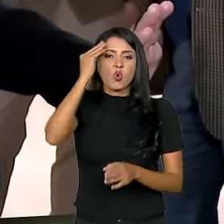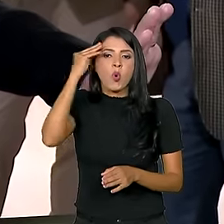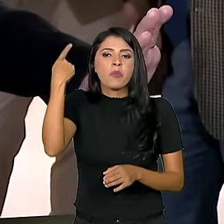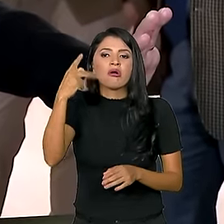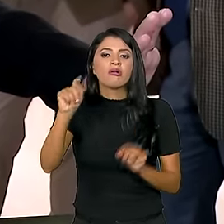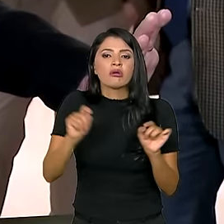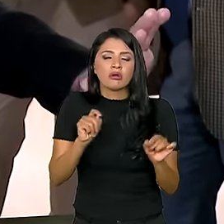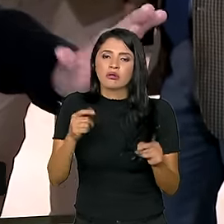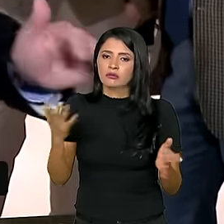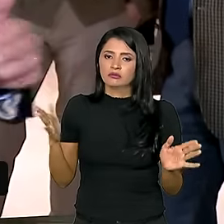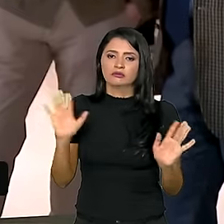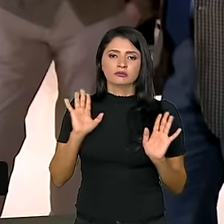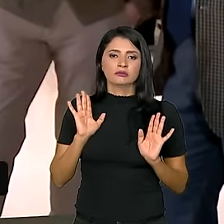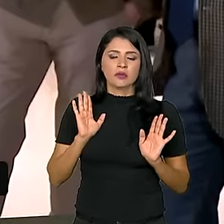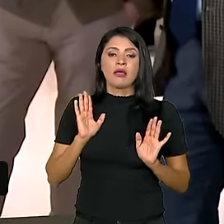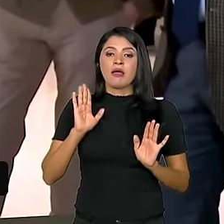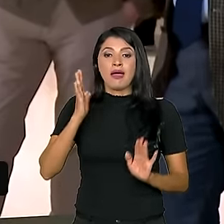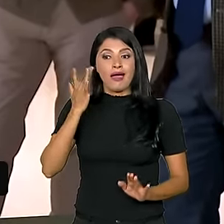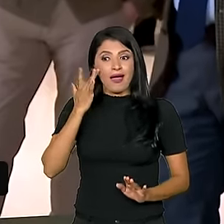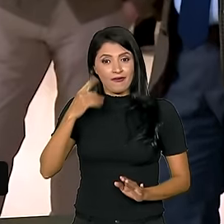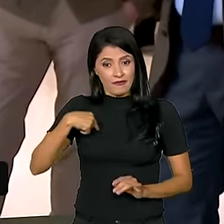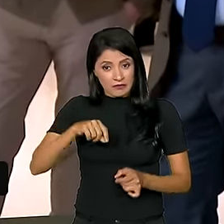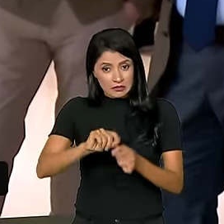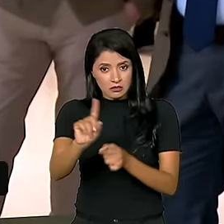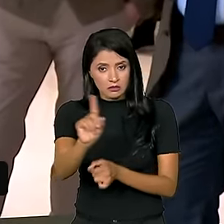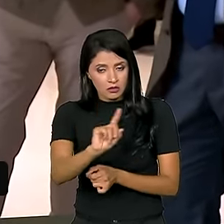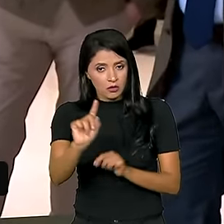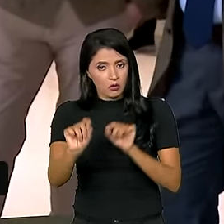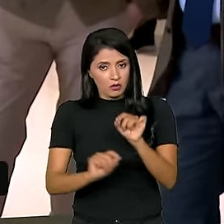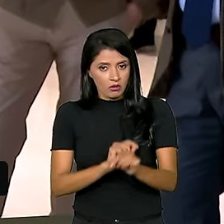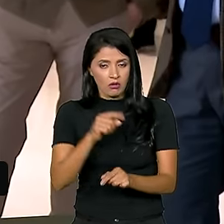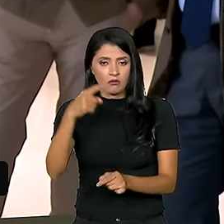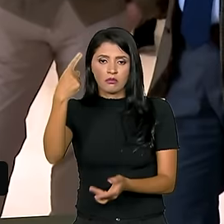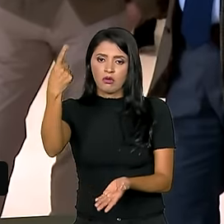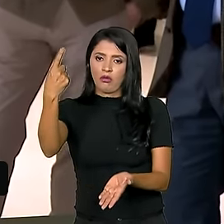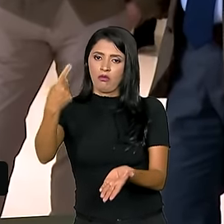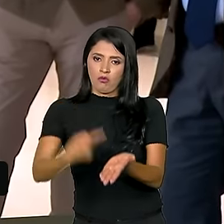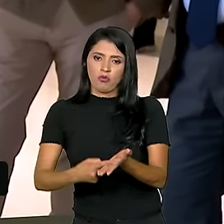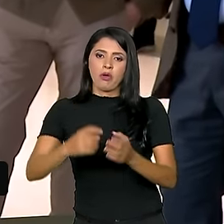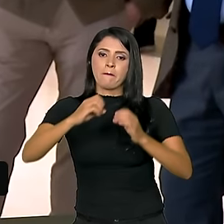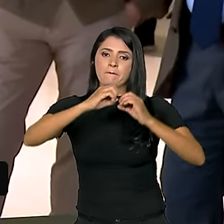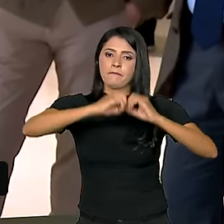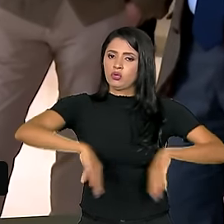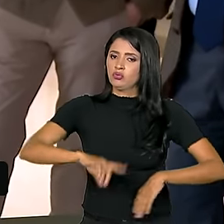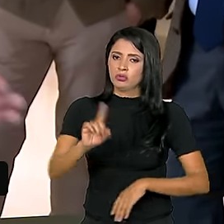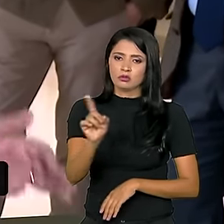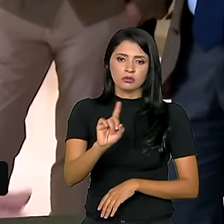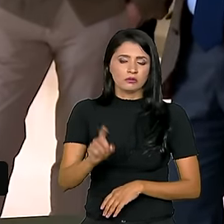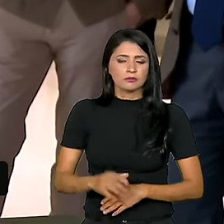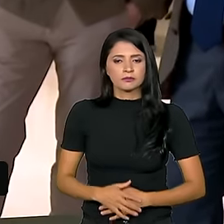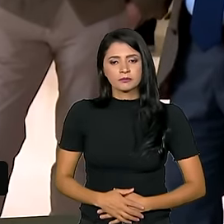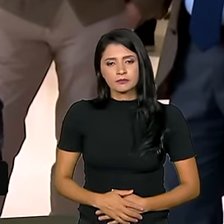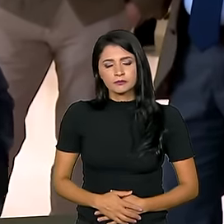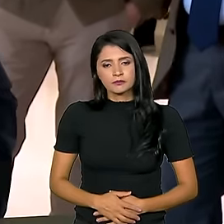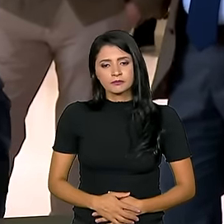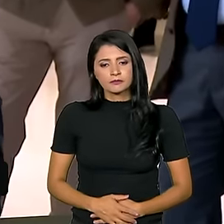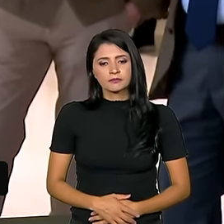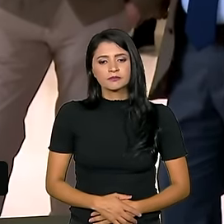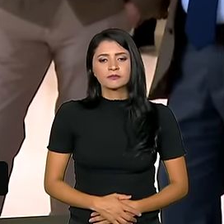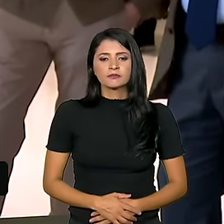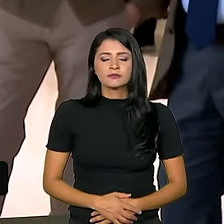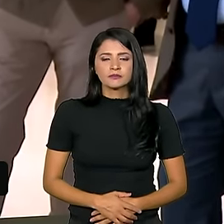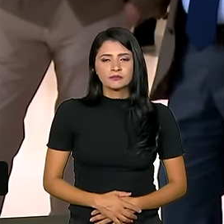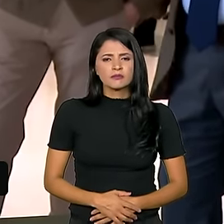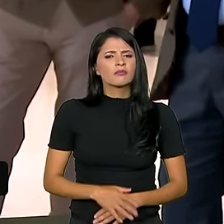não ter acordo. Agora, o que a gente não vai fazer é um acordo para tomar prejuízo. E a Guiana, né?